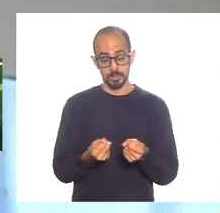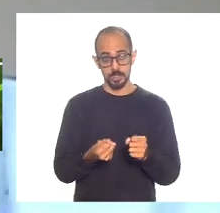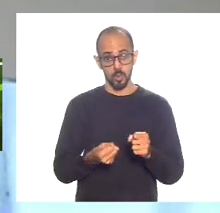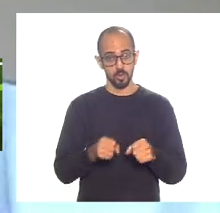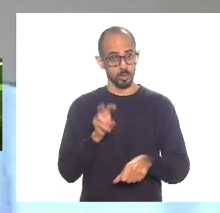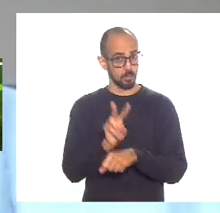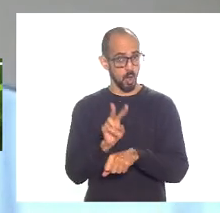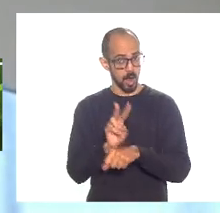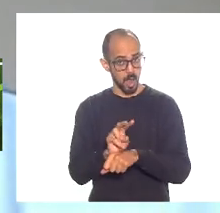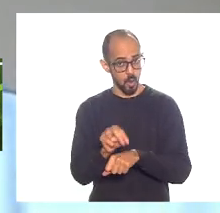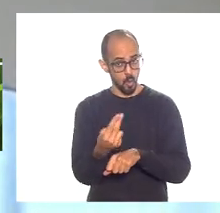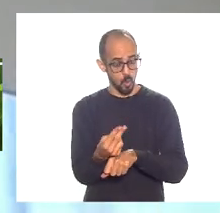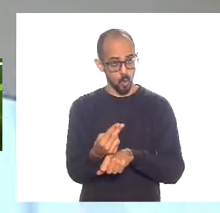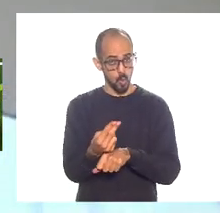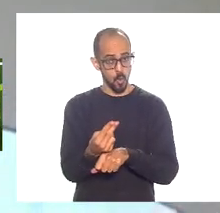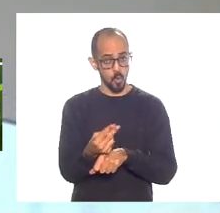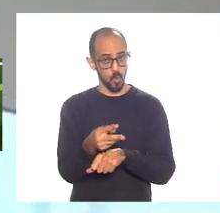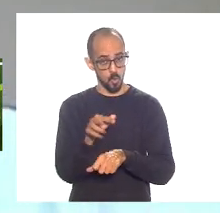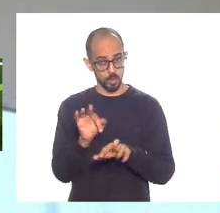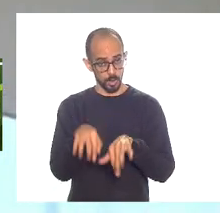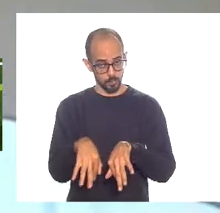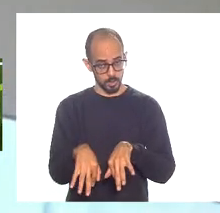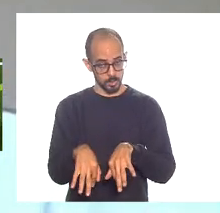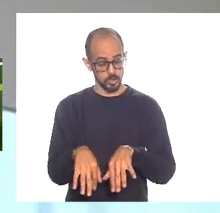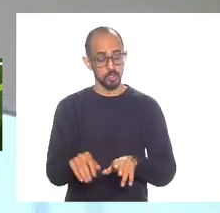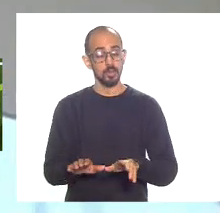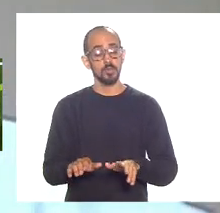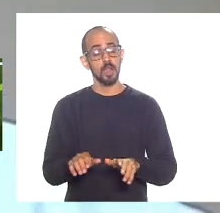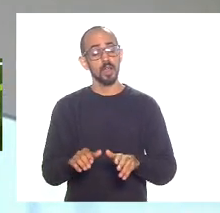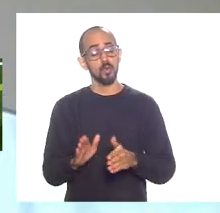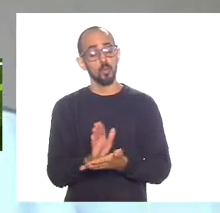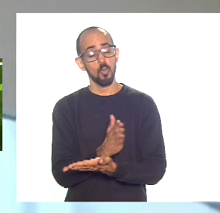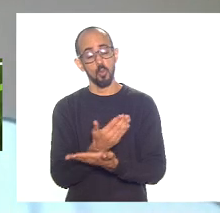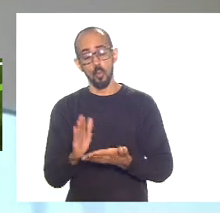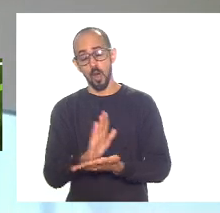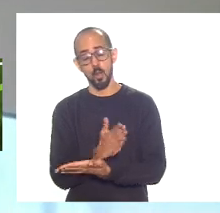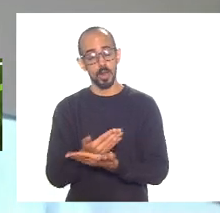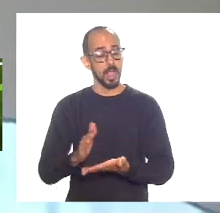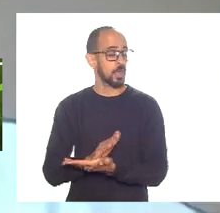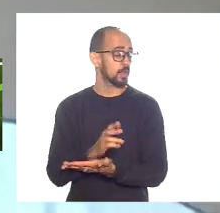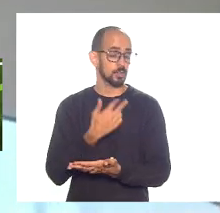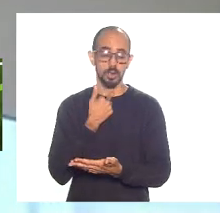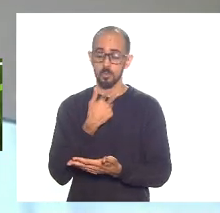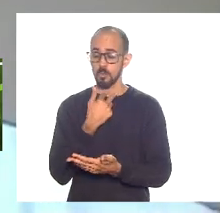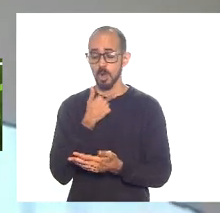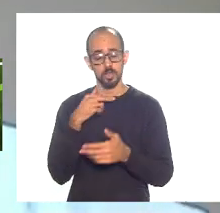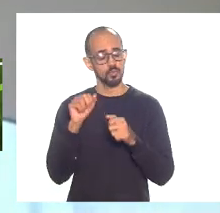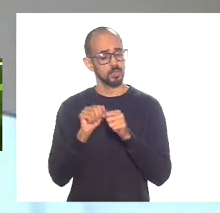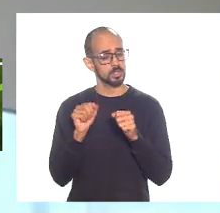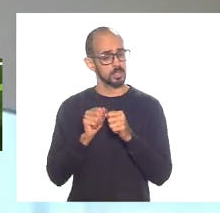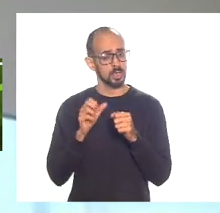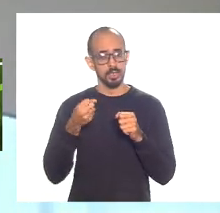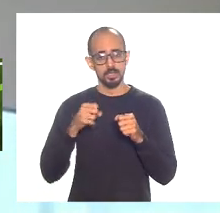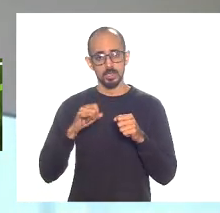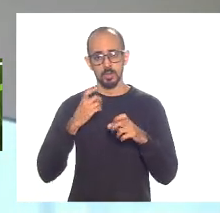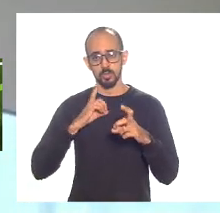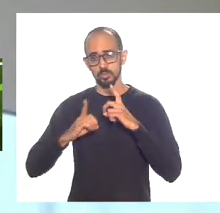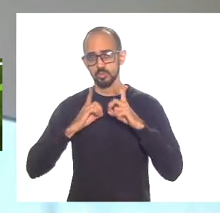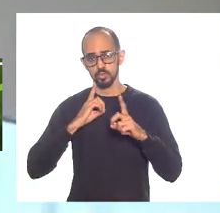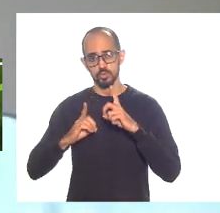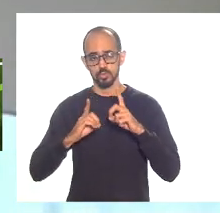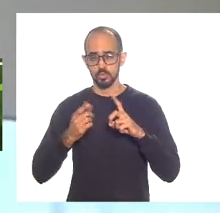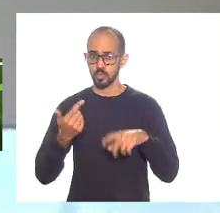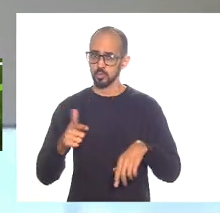mais permanente que tem um prazo de até um ano eu acho que tanto uma coisa quanto outra não pode ser feita sem interlocução com os poderes